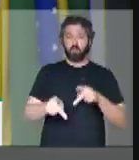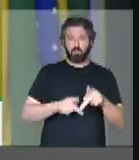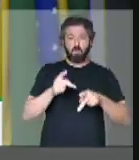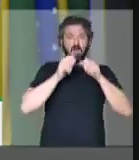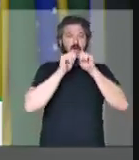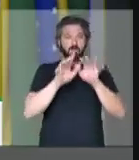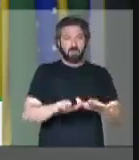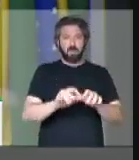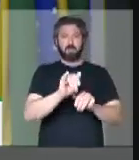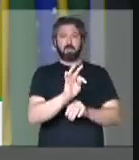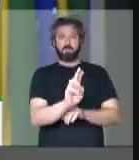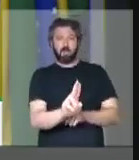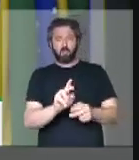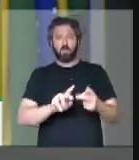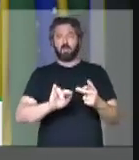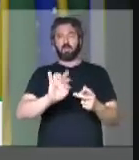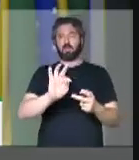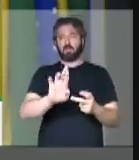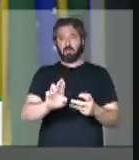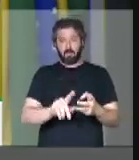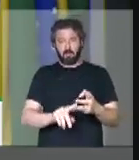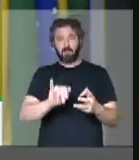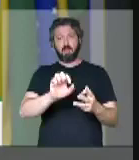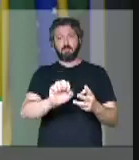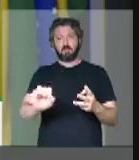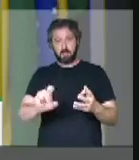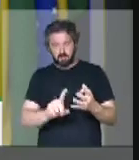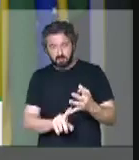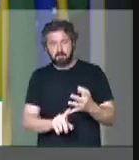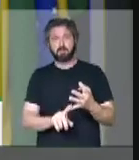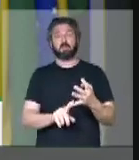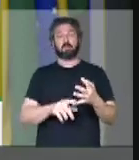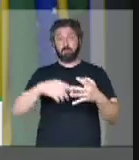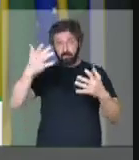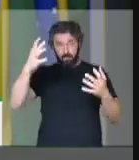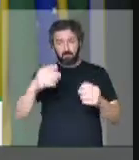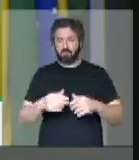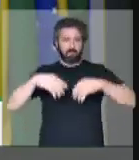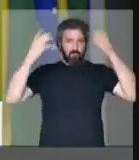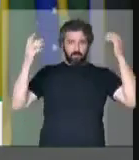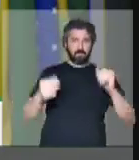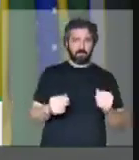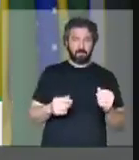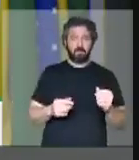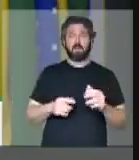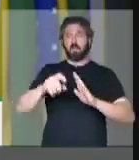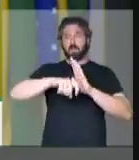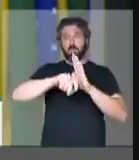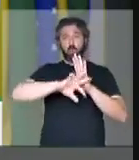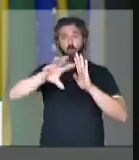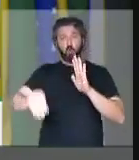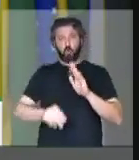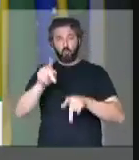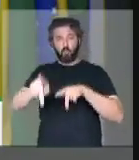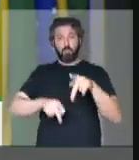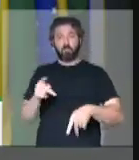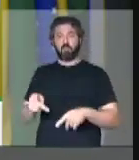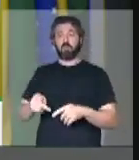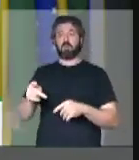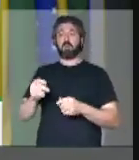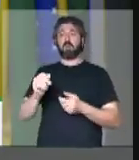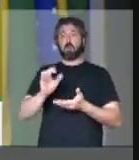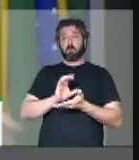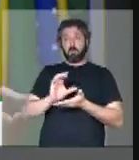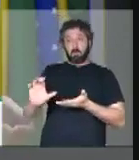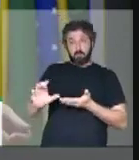abençoado, do IPTU, do ITR, do ISS, enfim, dos impostos do povo? É para